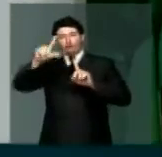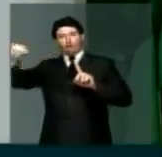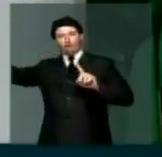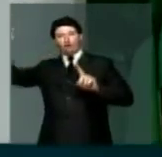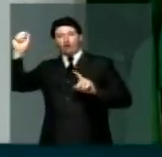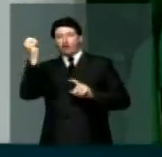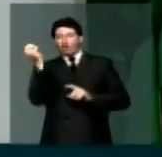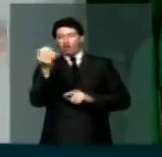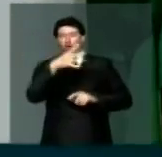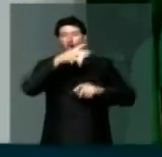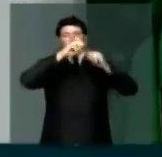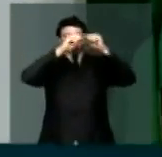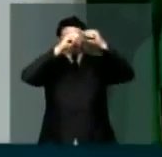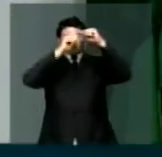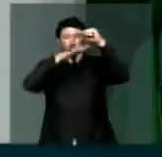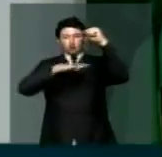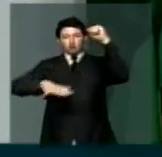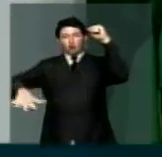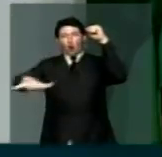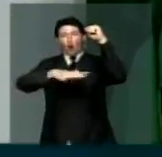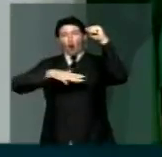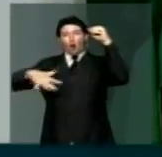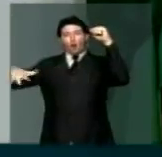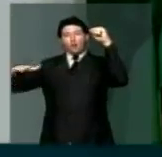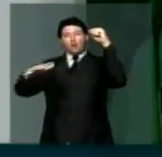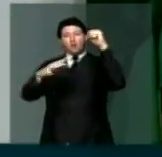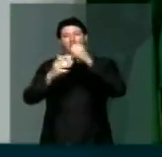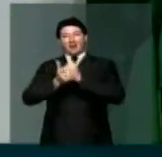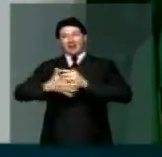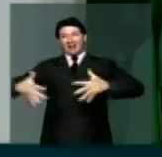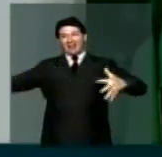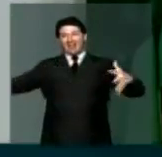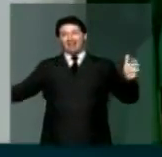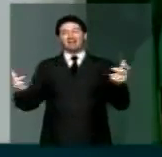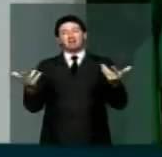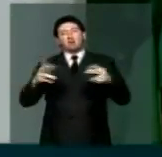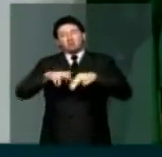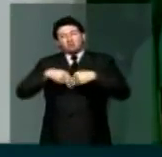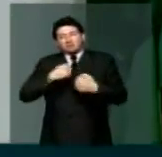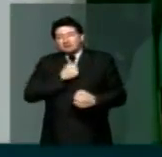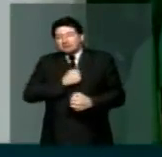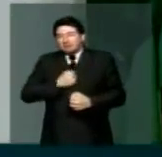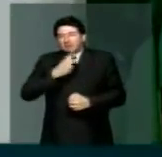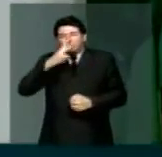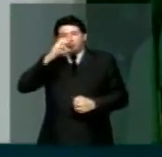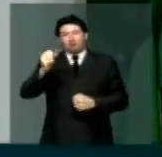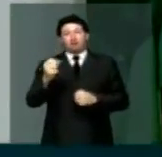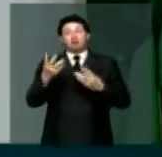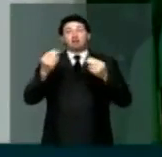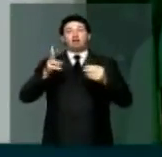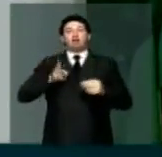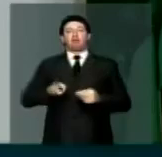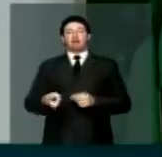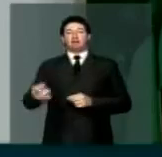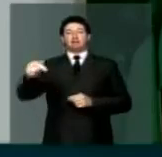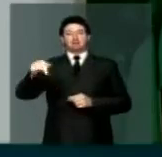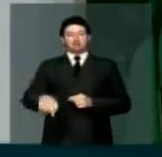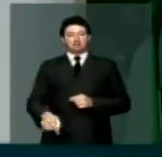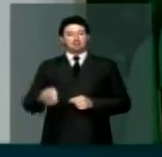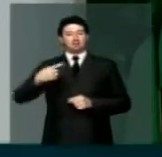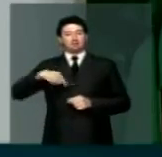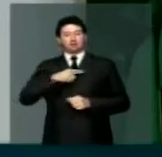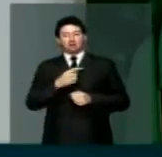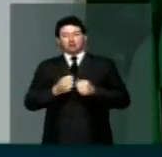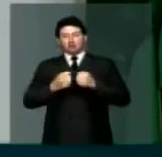nova e sombra larga. E por isso, o travor dessa saudade será sempre presente em